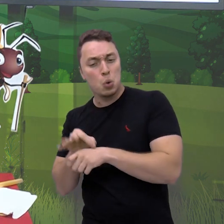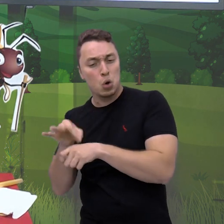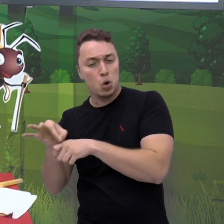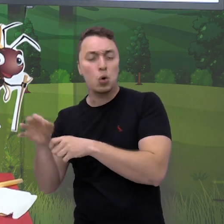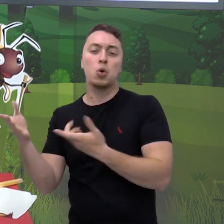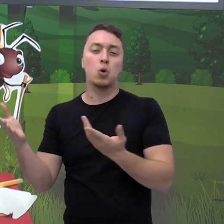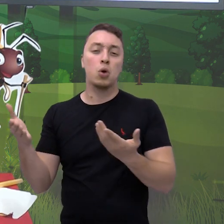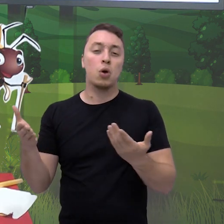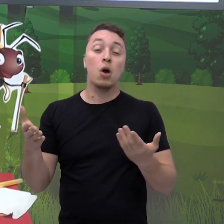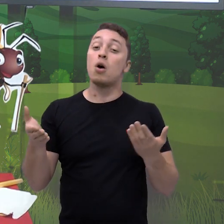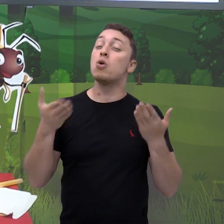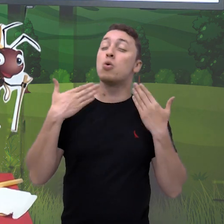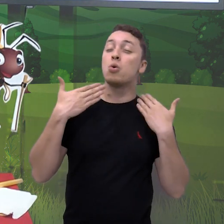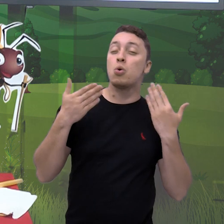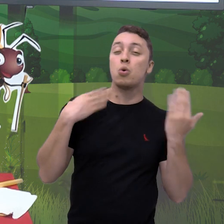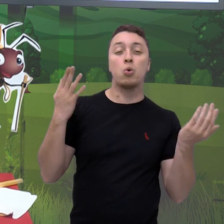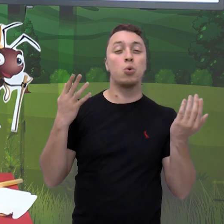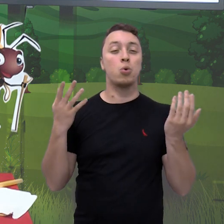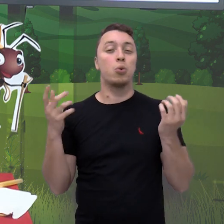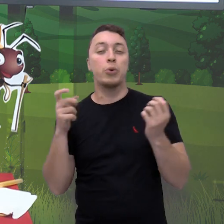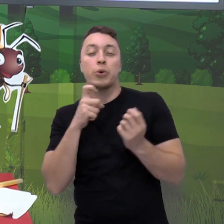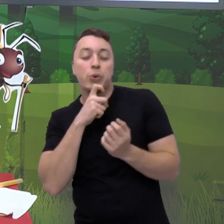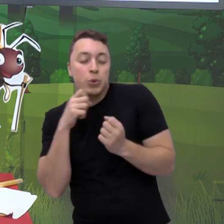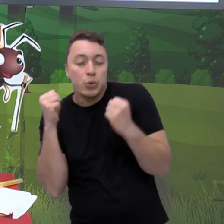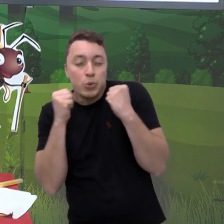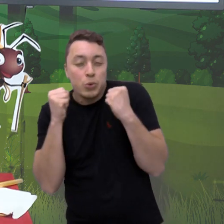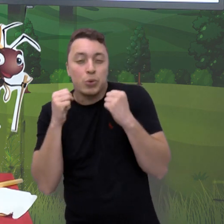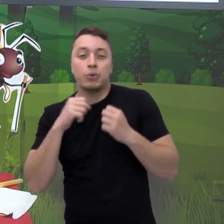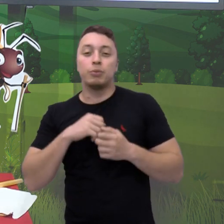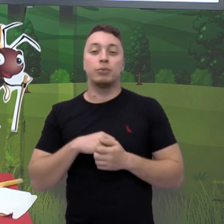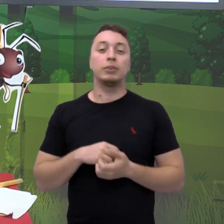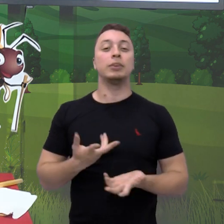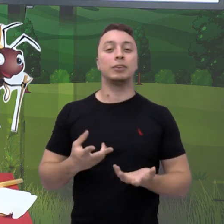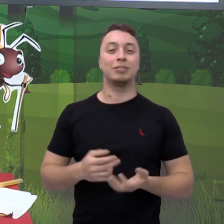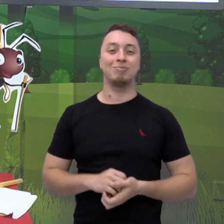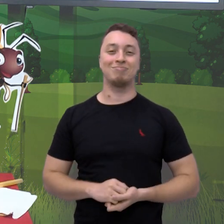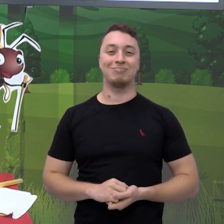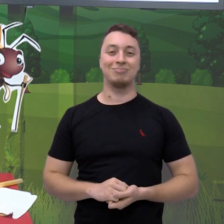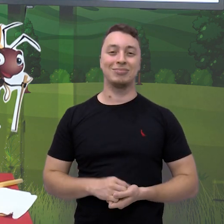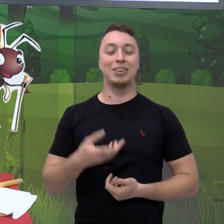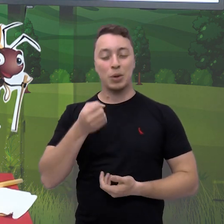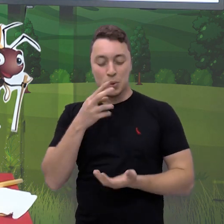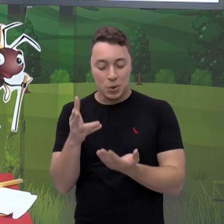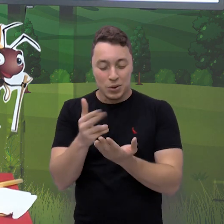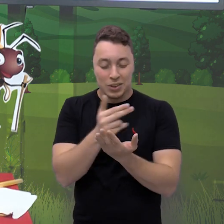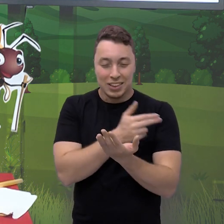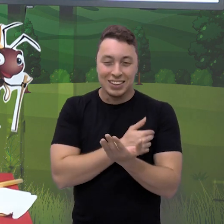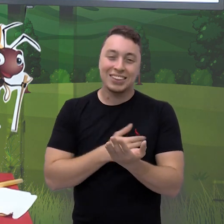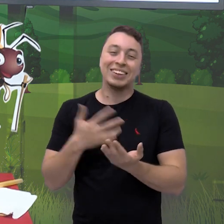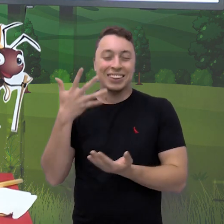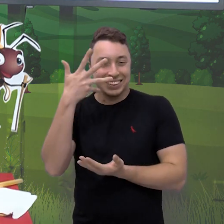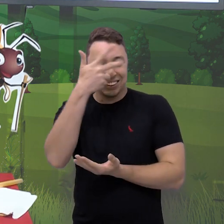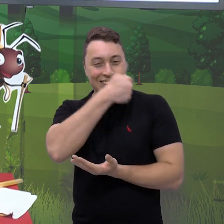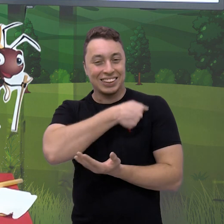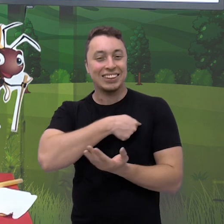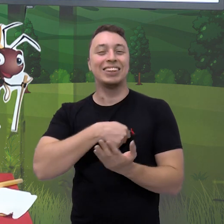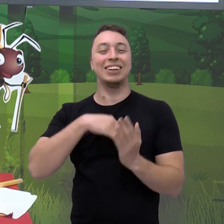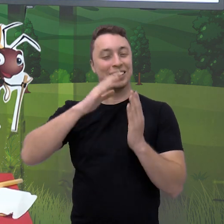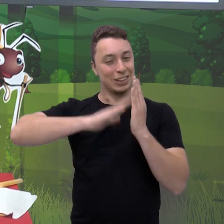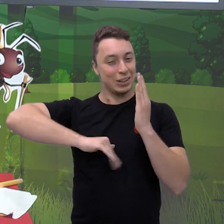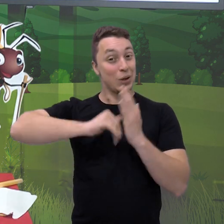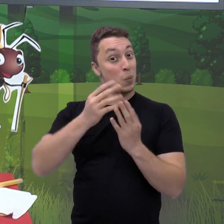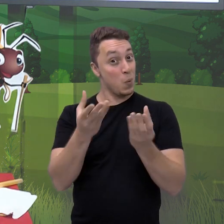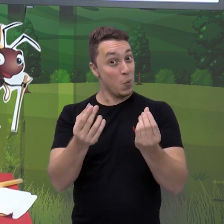inverno. Enfim, use sua criatividade, lembre da história e faça um desenho bem bonito e bem colorido.